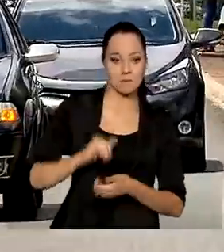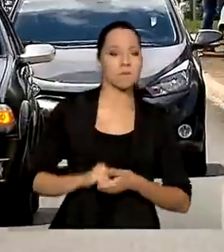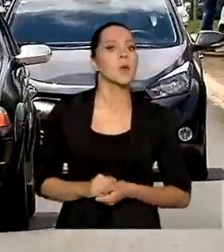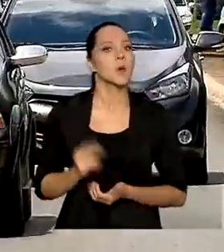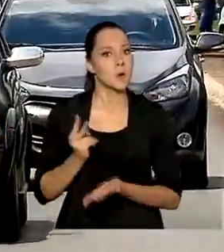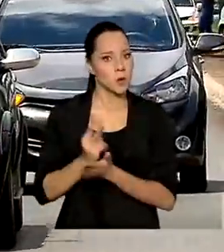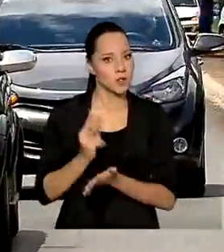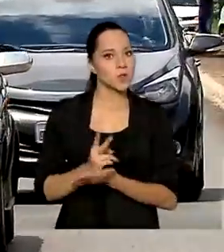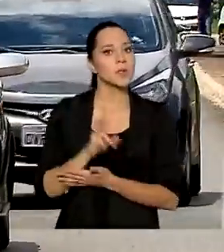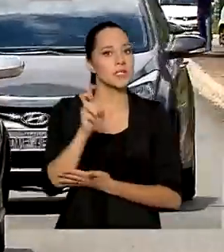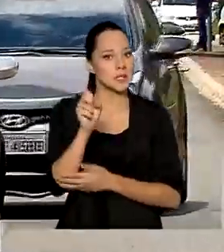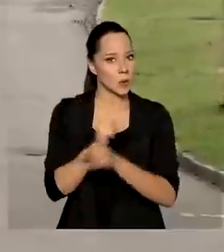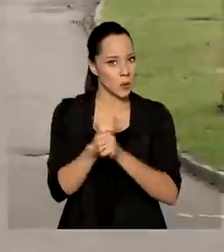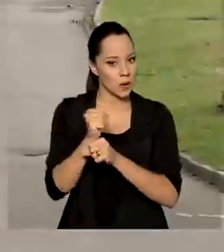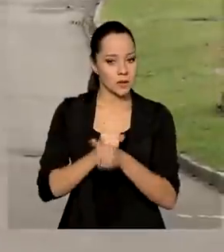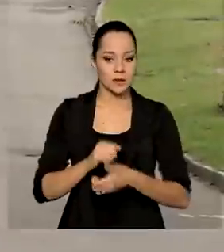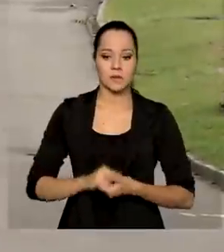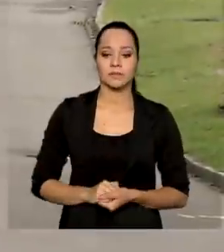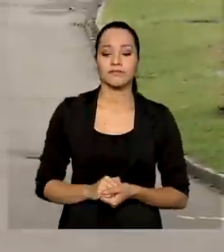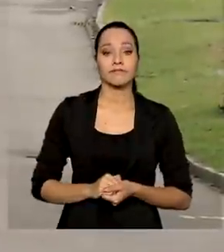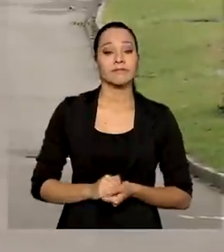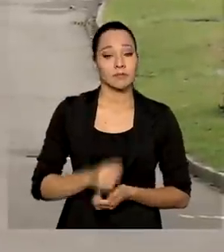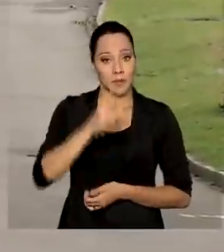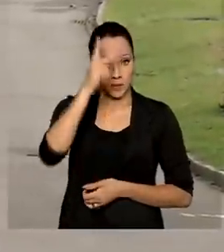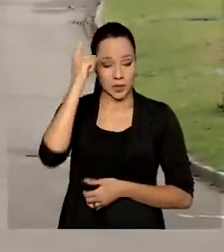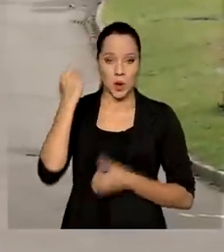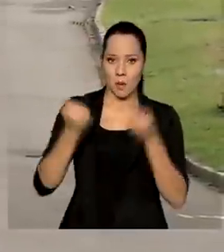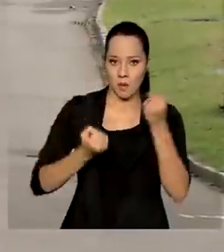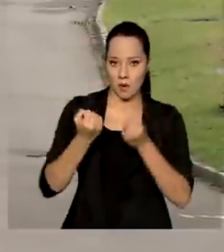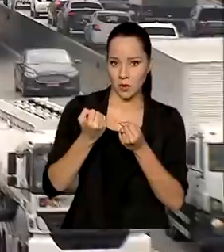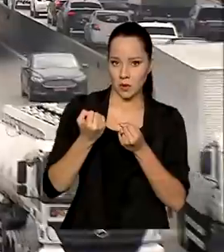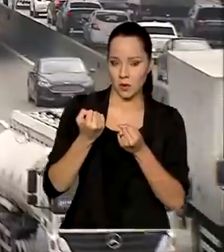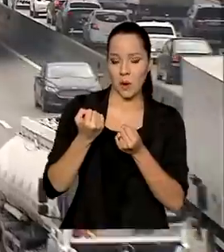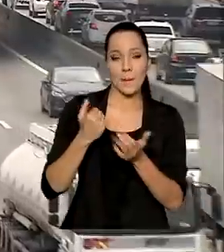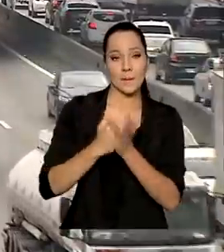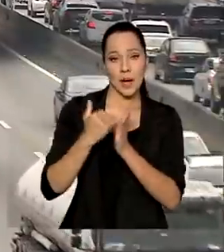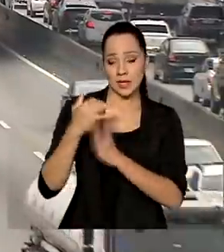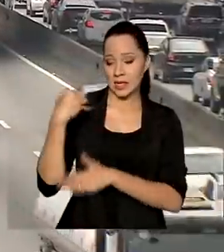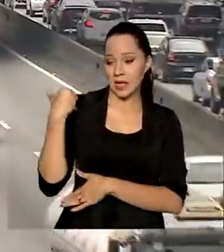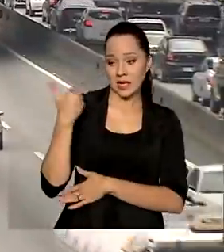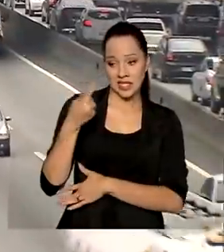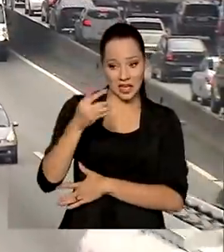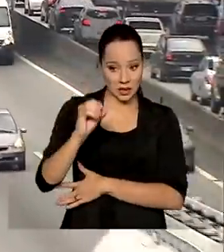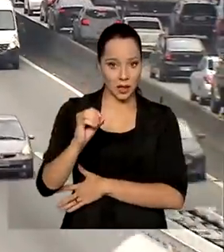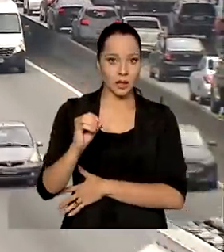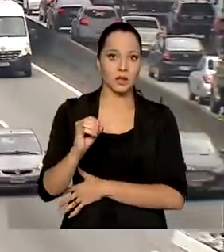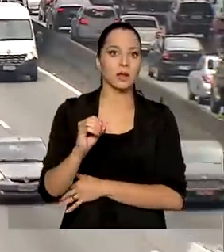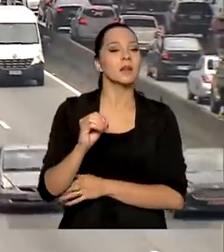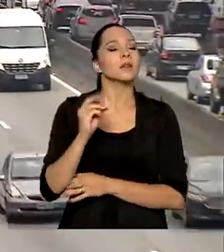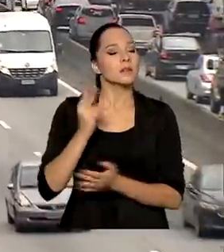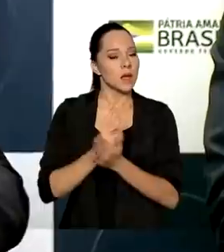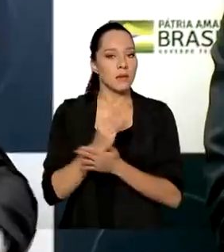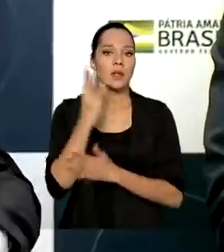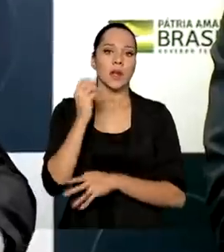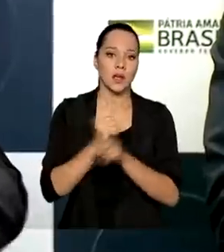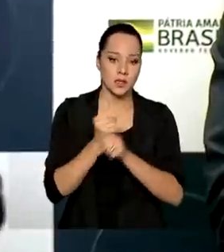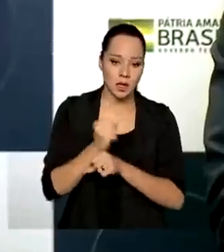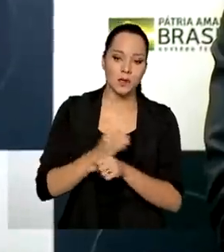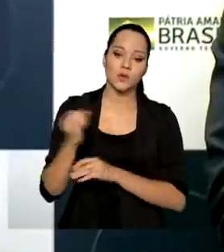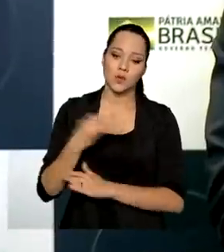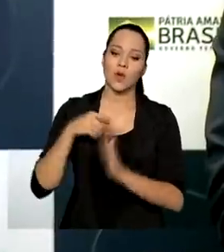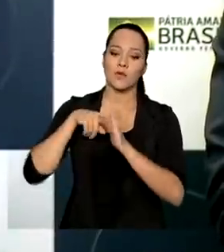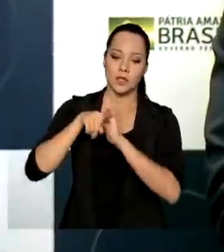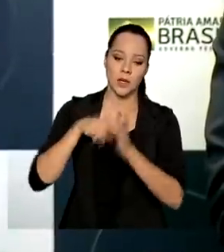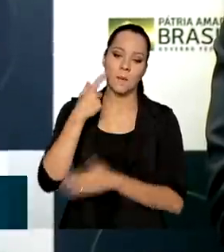continua a ser de 5 anos. E o motorista com mais de 70 anos passa a renovar a cada 3 anos. Por um